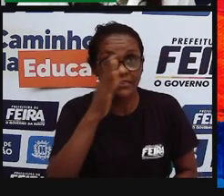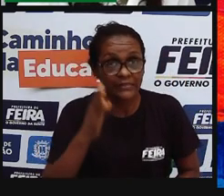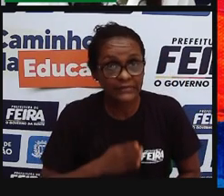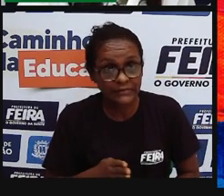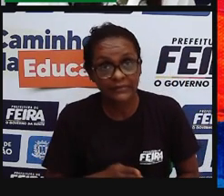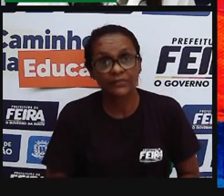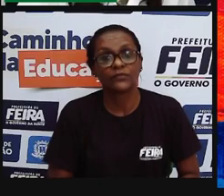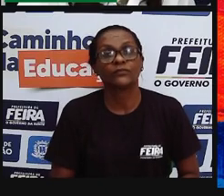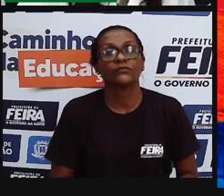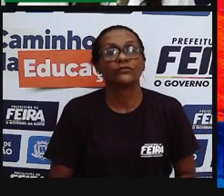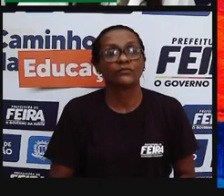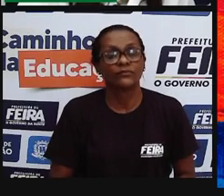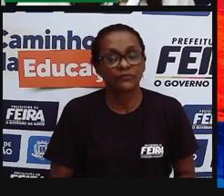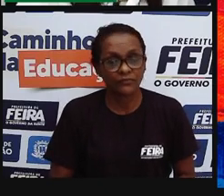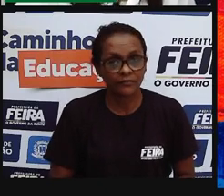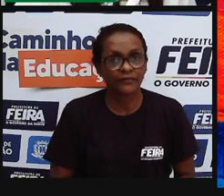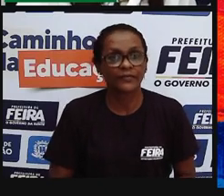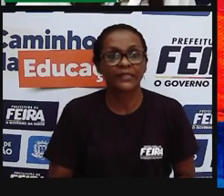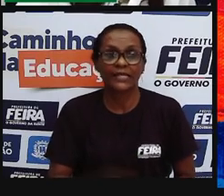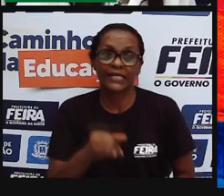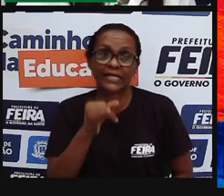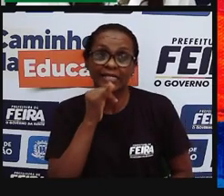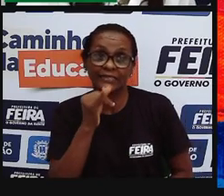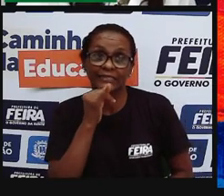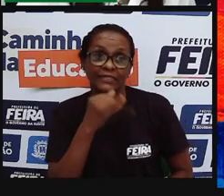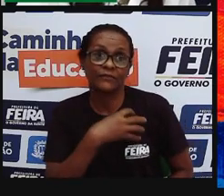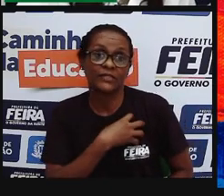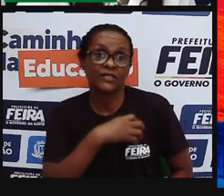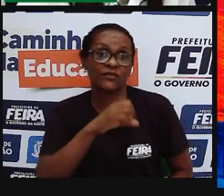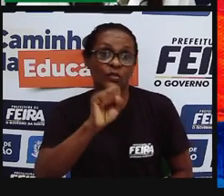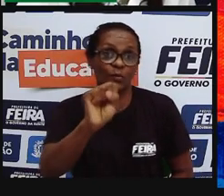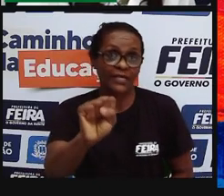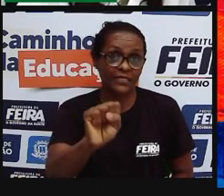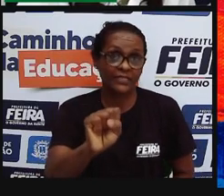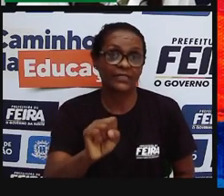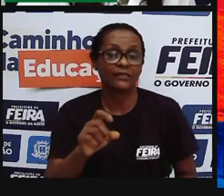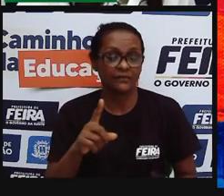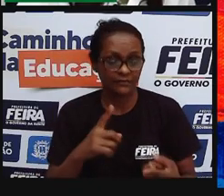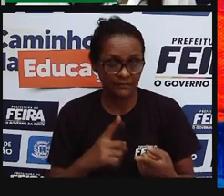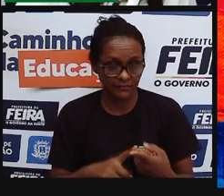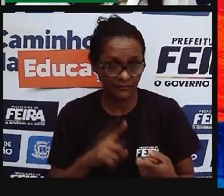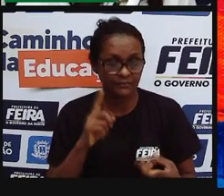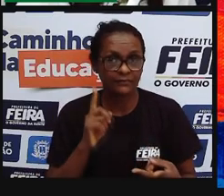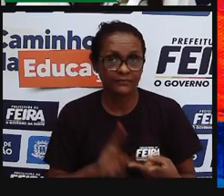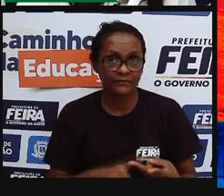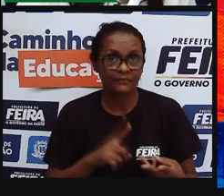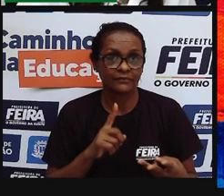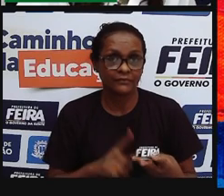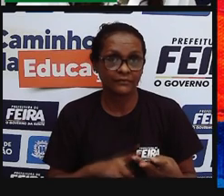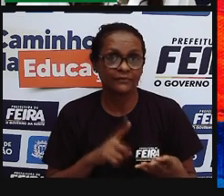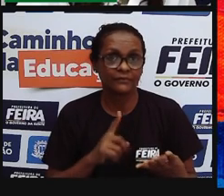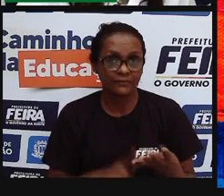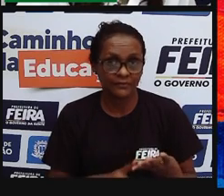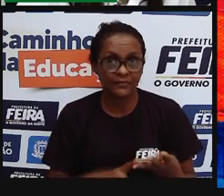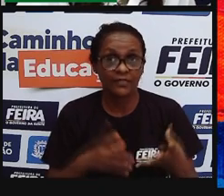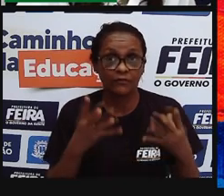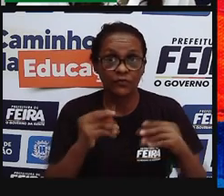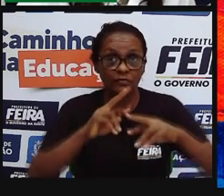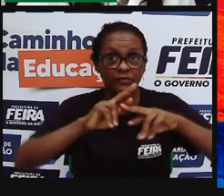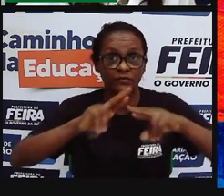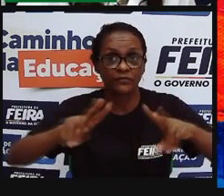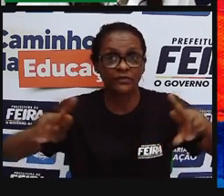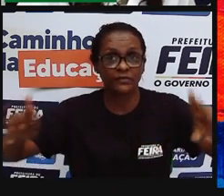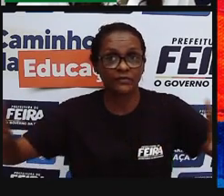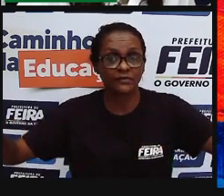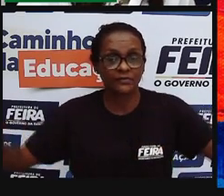todo o litoral, litoral brasileiro, a gente tem os pampas aqui no sul, né, e a Mata de Arocárias, também aqui